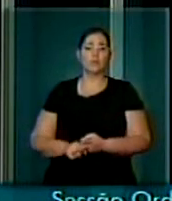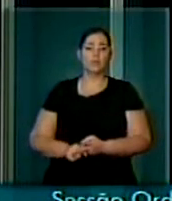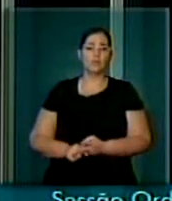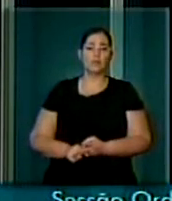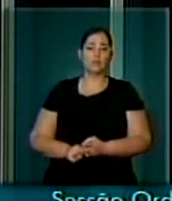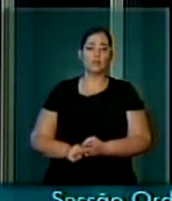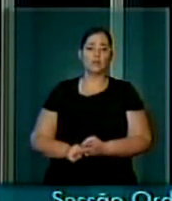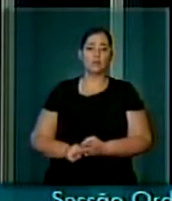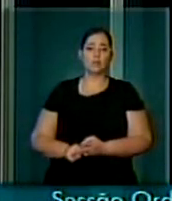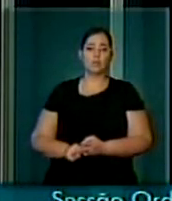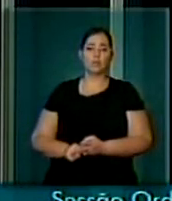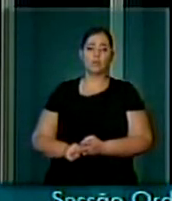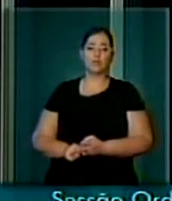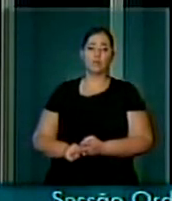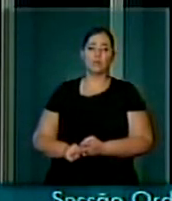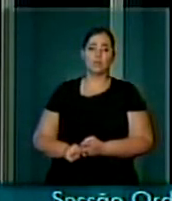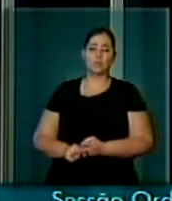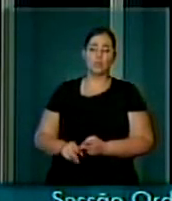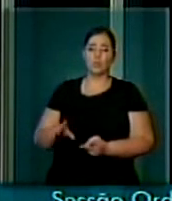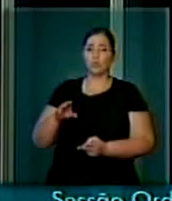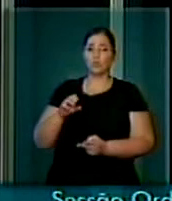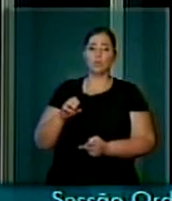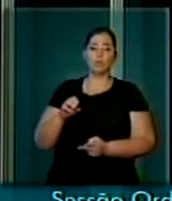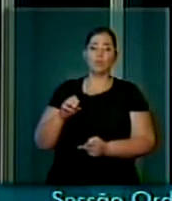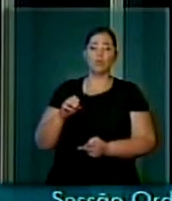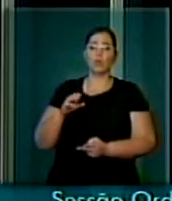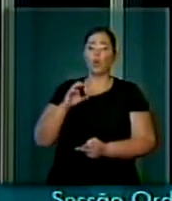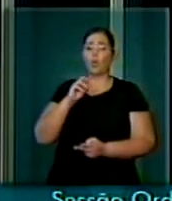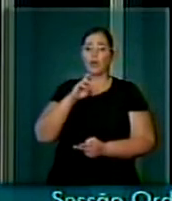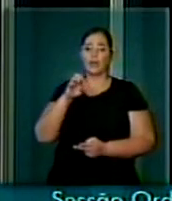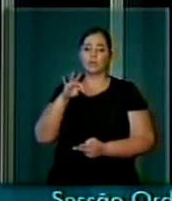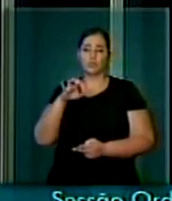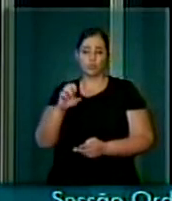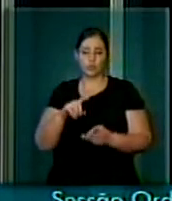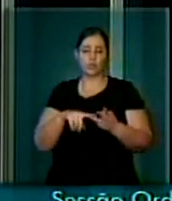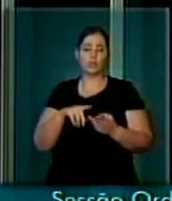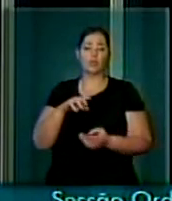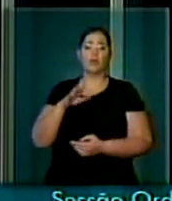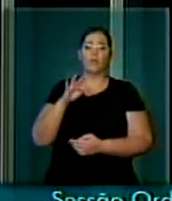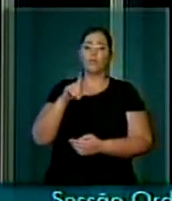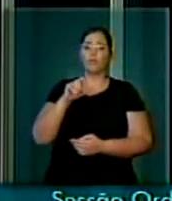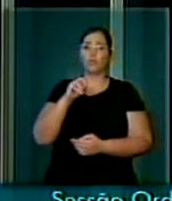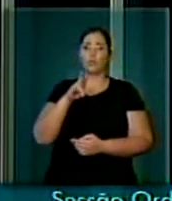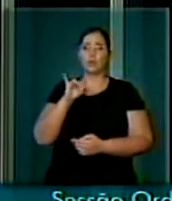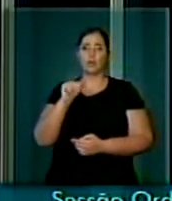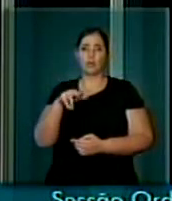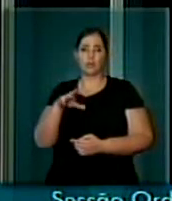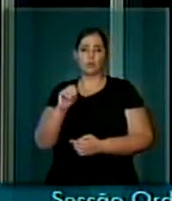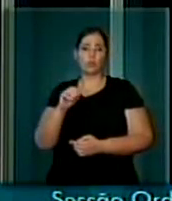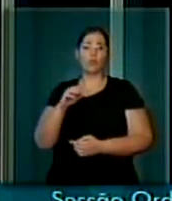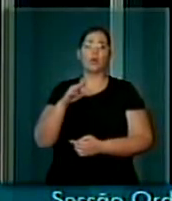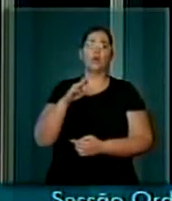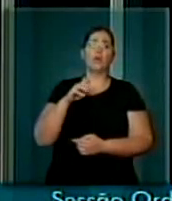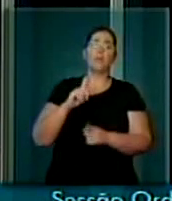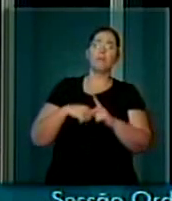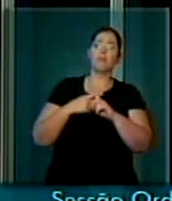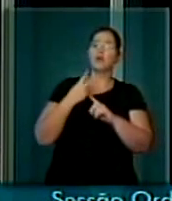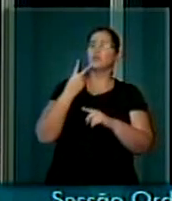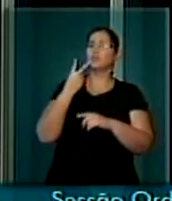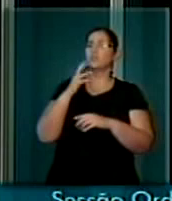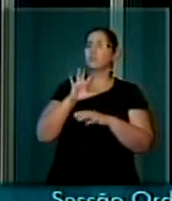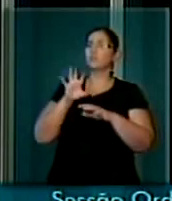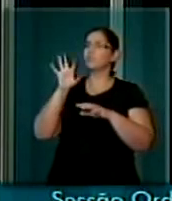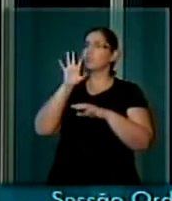Suave Donato, Corrente, Floriano, e mais duas, várias